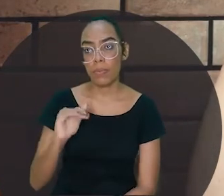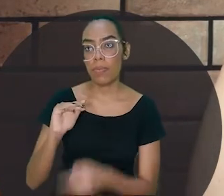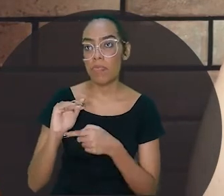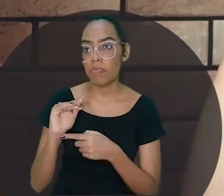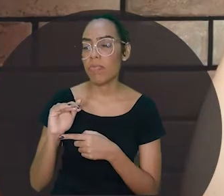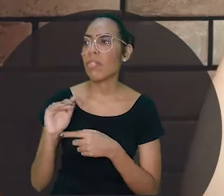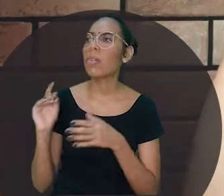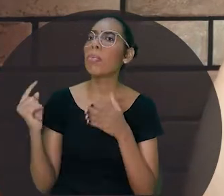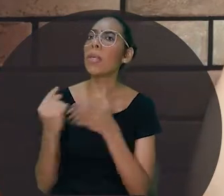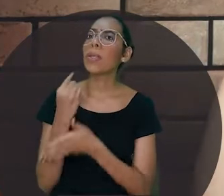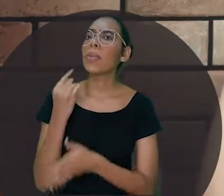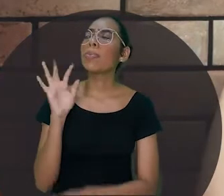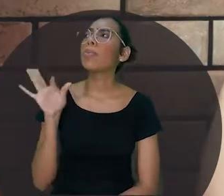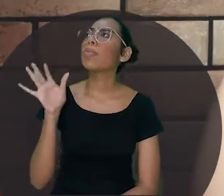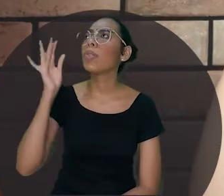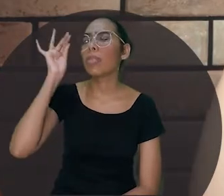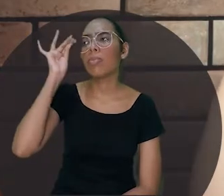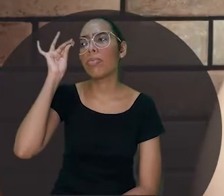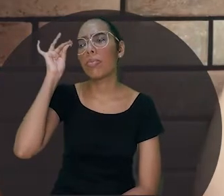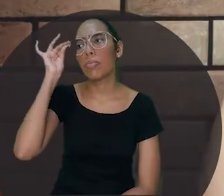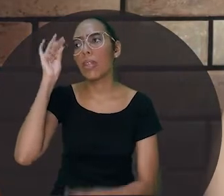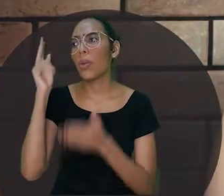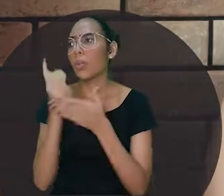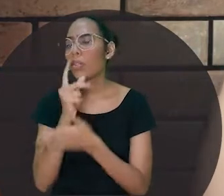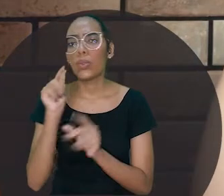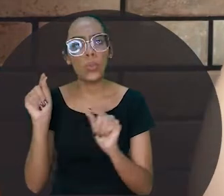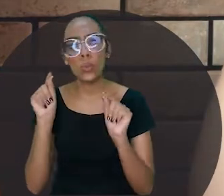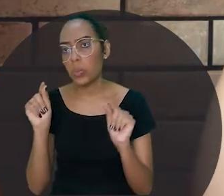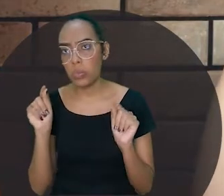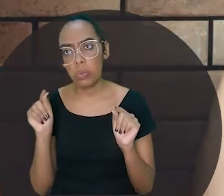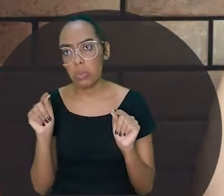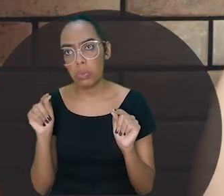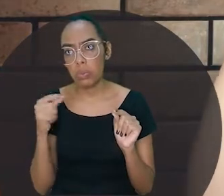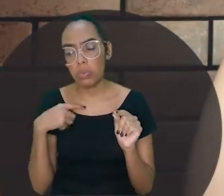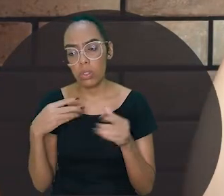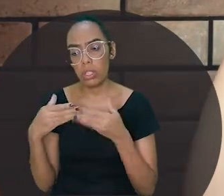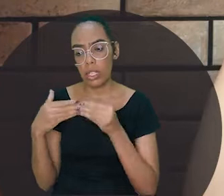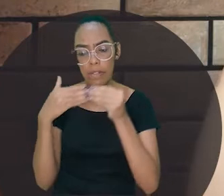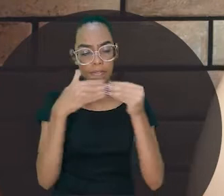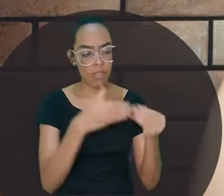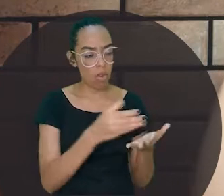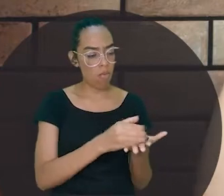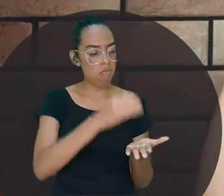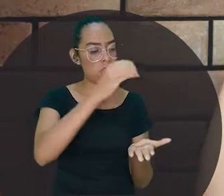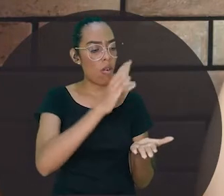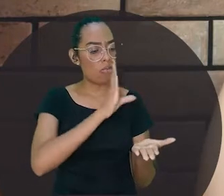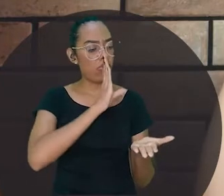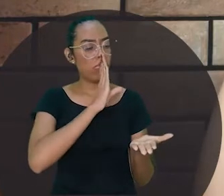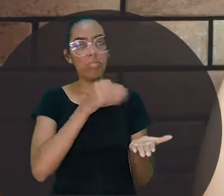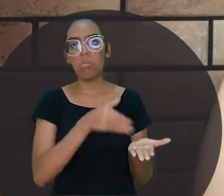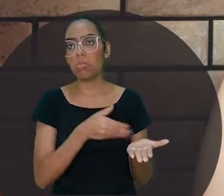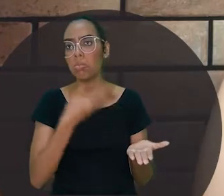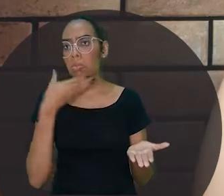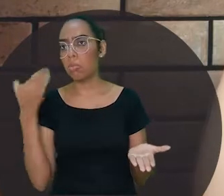Ling Ling e perguntou E você, rapaz? Você levou o jarro com a semente e não